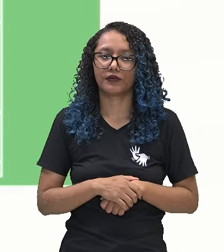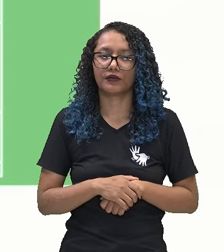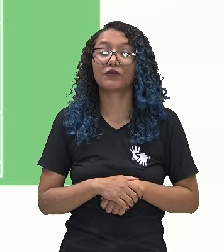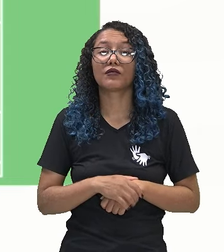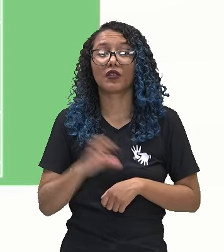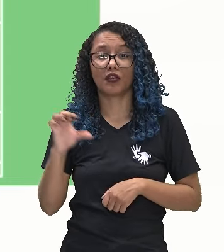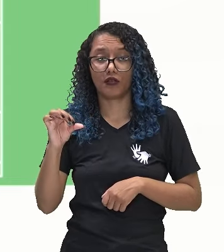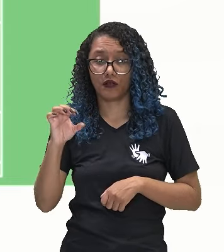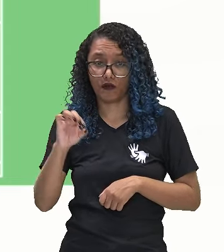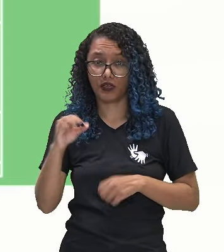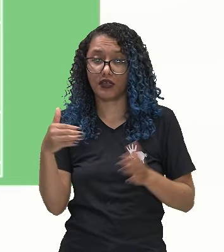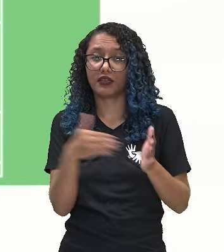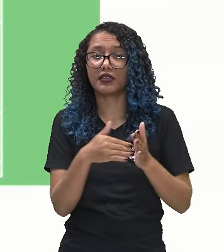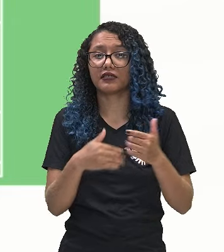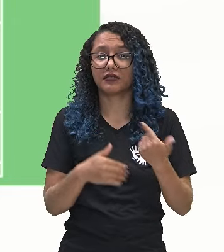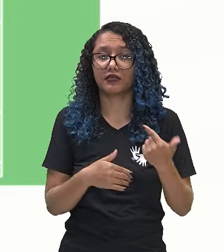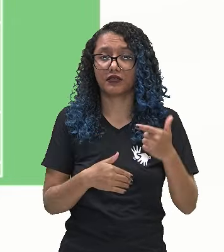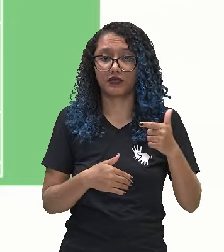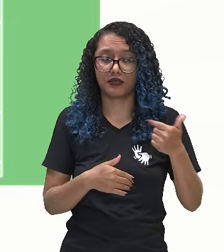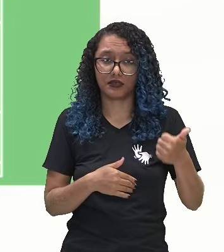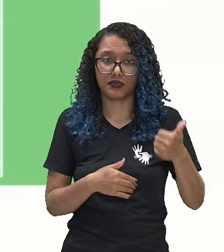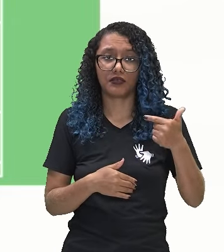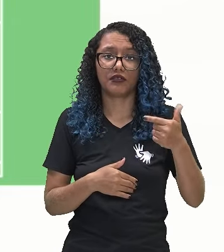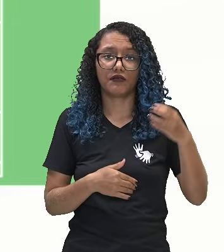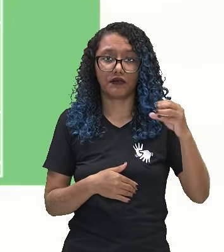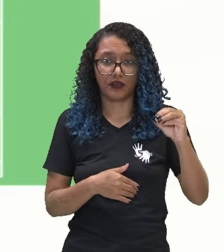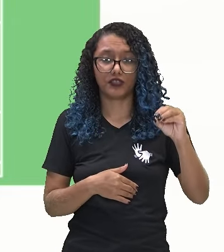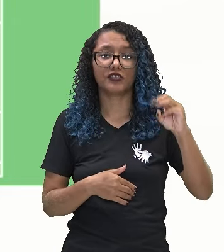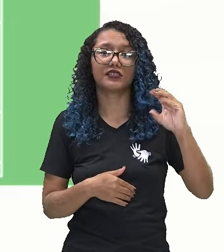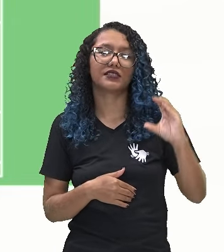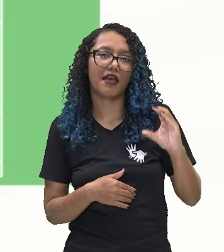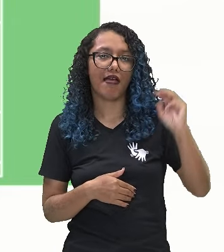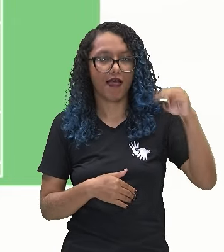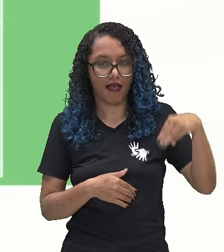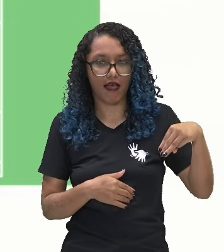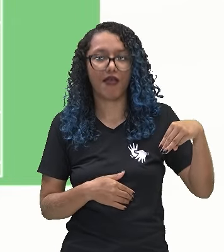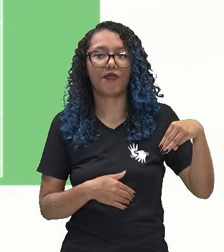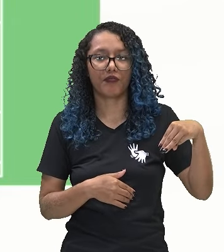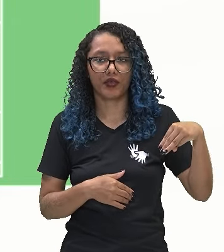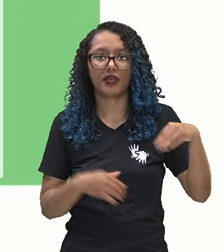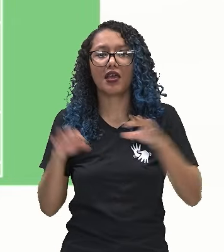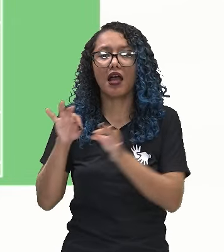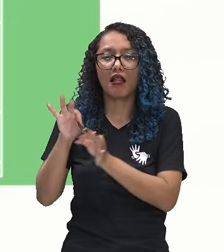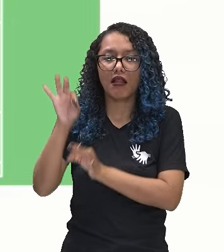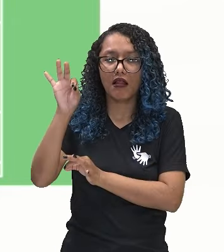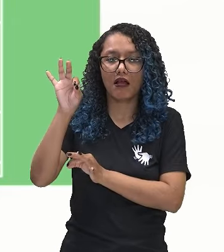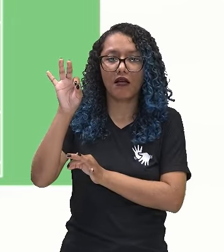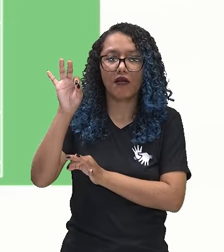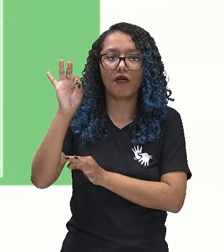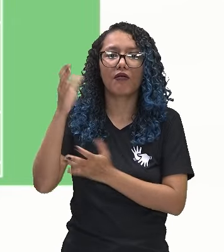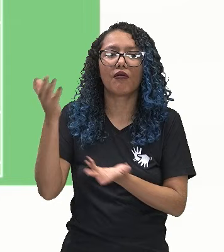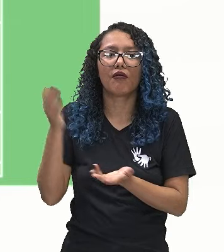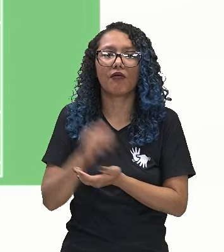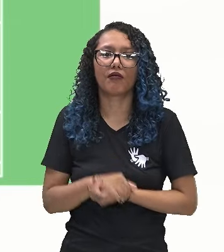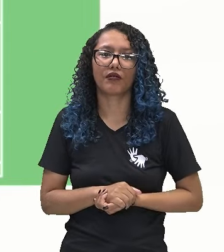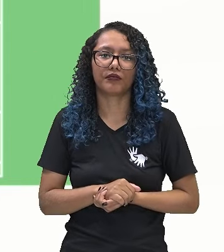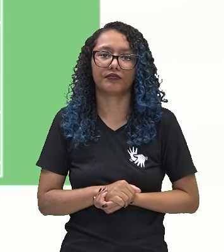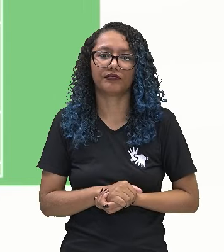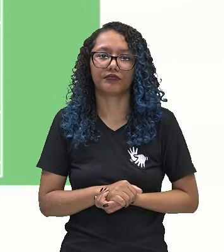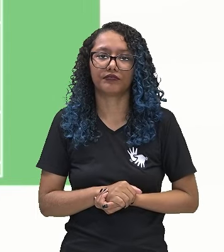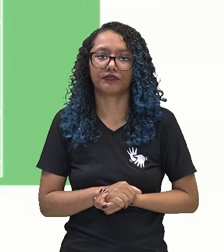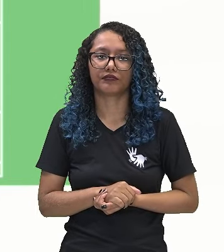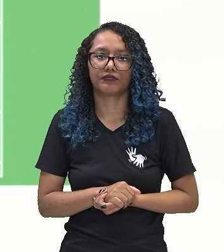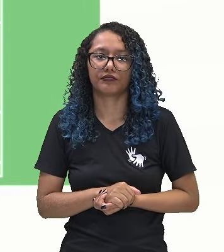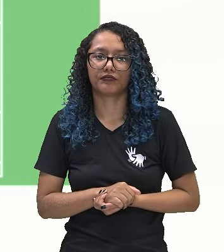metros de comprimento, por 45 a 90 metros de largura, é dividido por uma linha